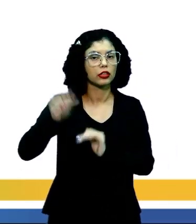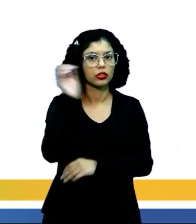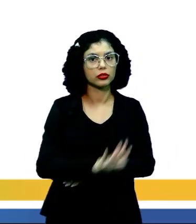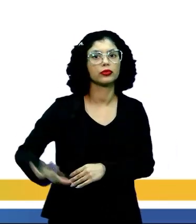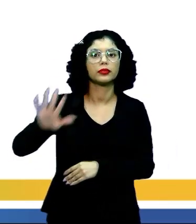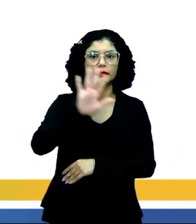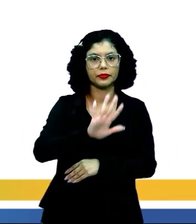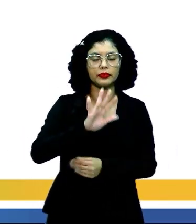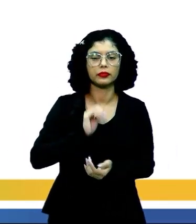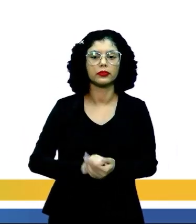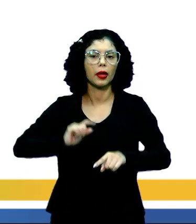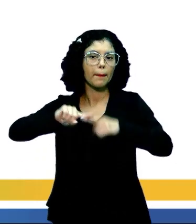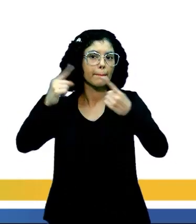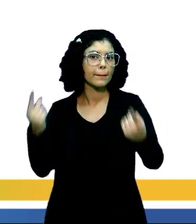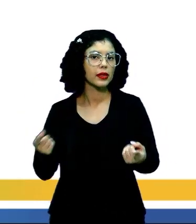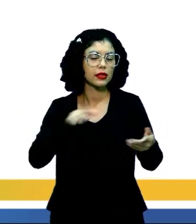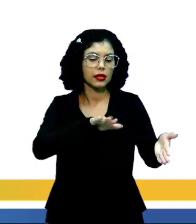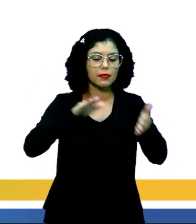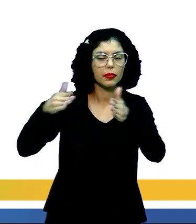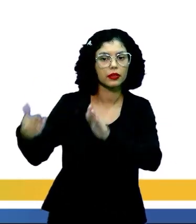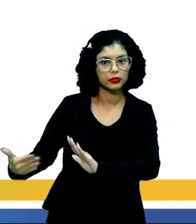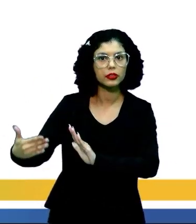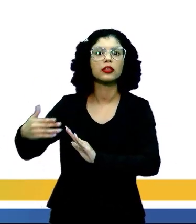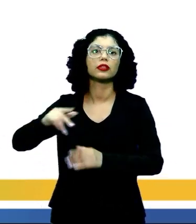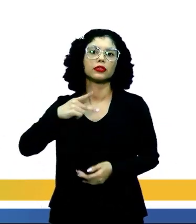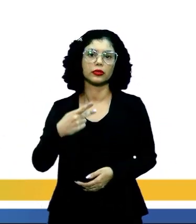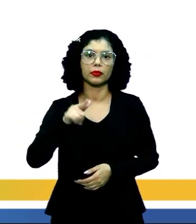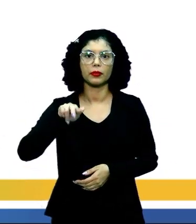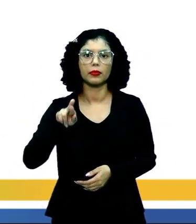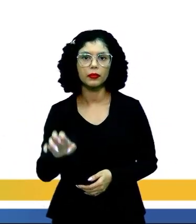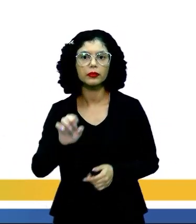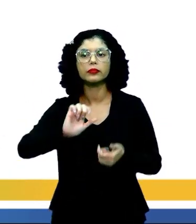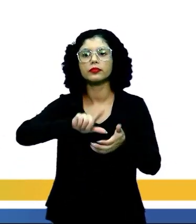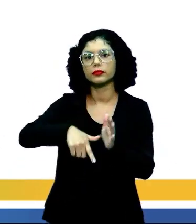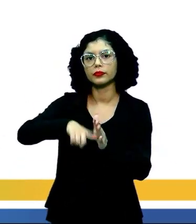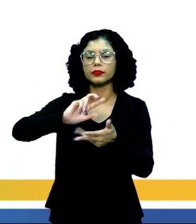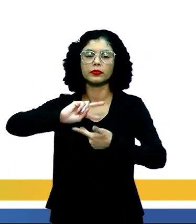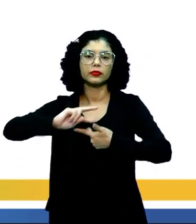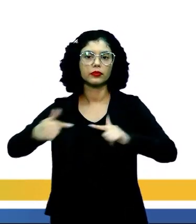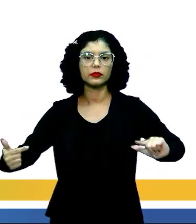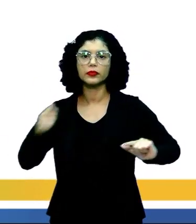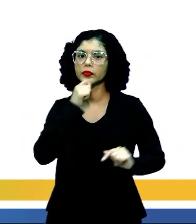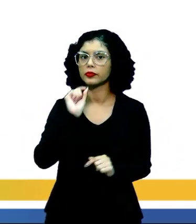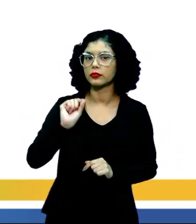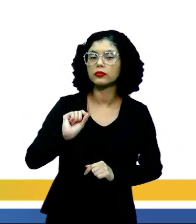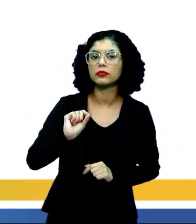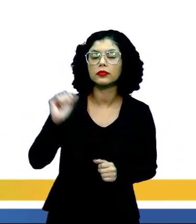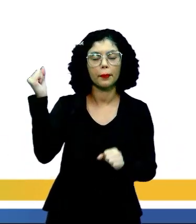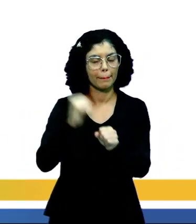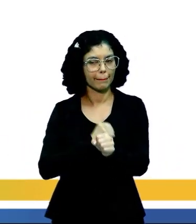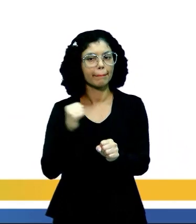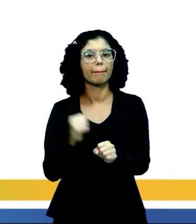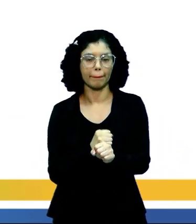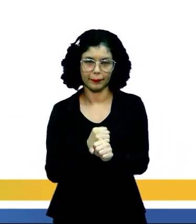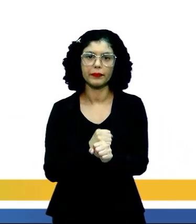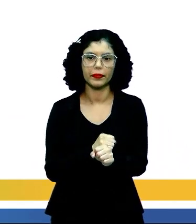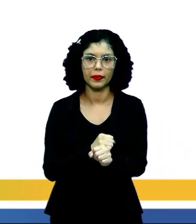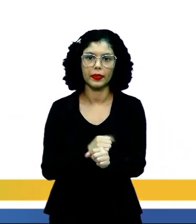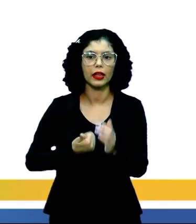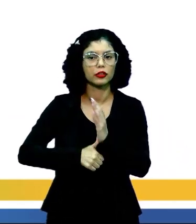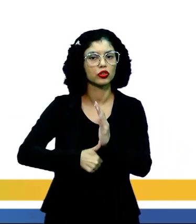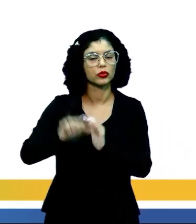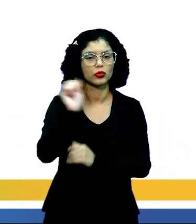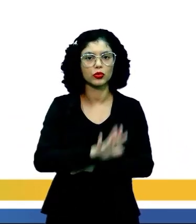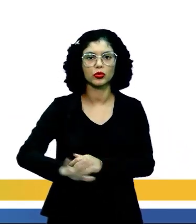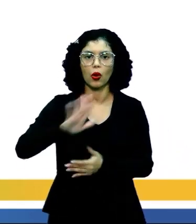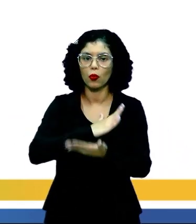nacional. nacional. Porém, é a partir do pré-modernismo, nesse período de transição, que essa construção da identidade nacional,